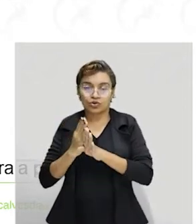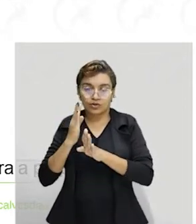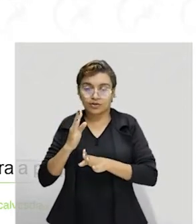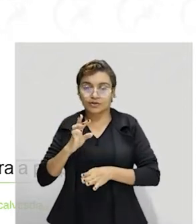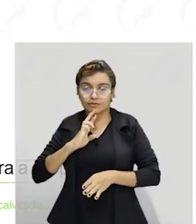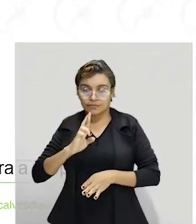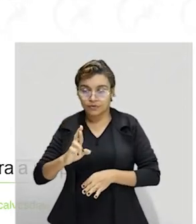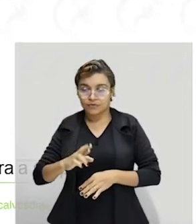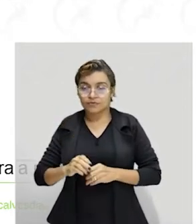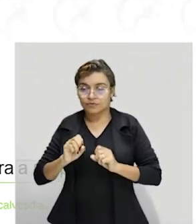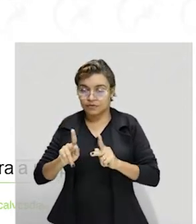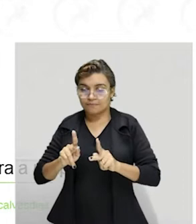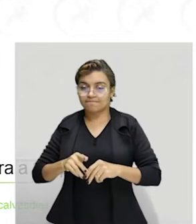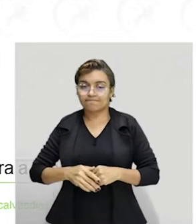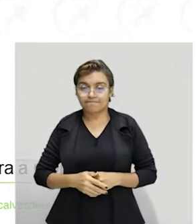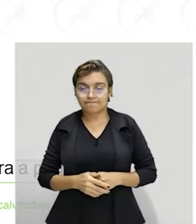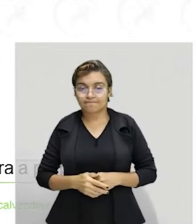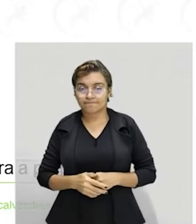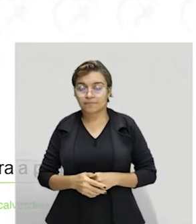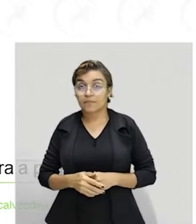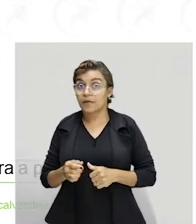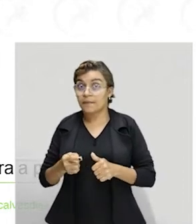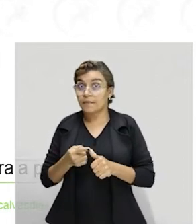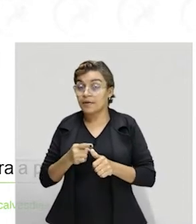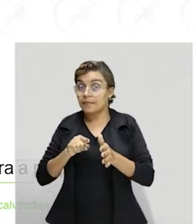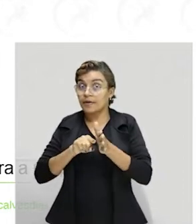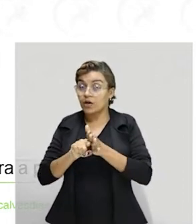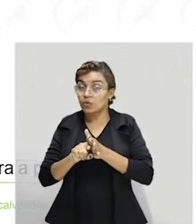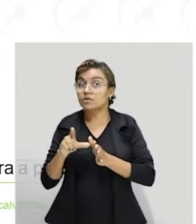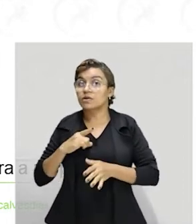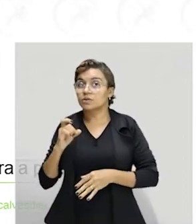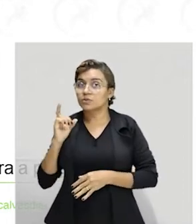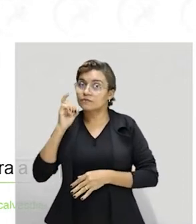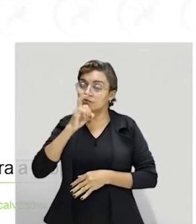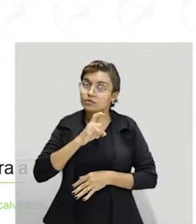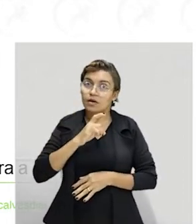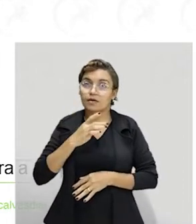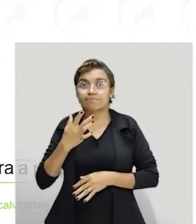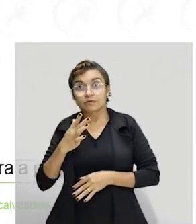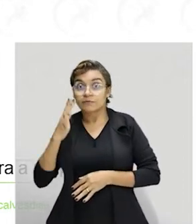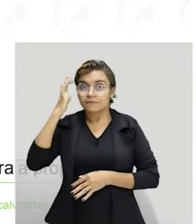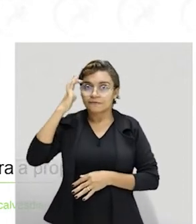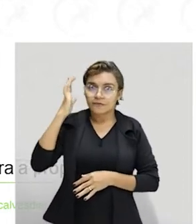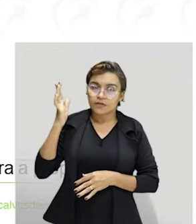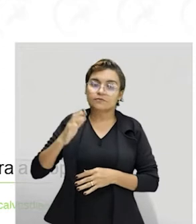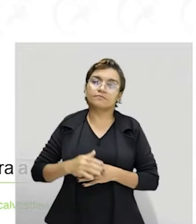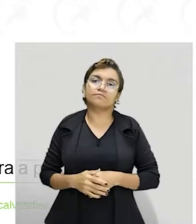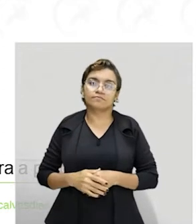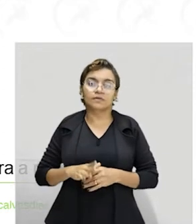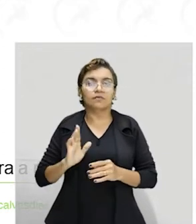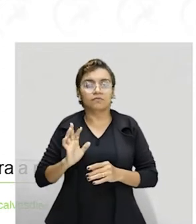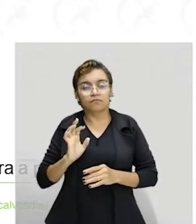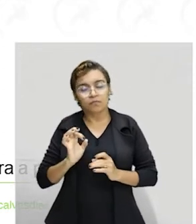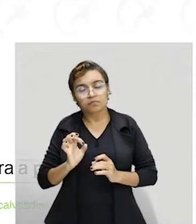Então, essa foi a primeira questão. Perceba que é uma questão de grau de dificuldade fácil, né, então, dá para você